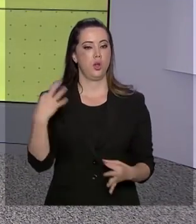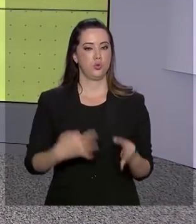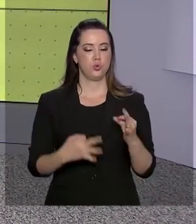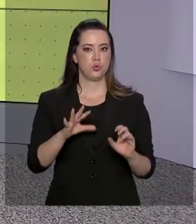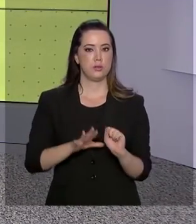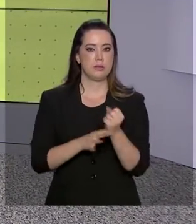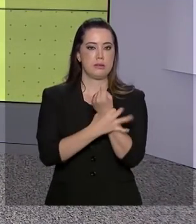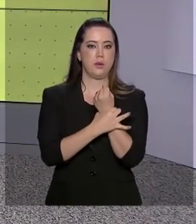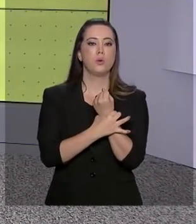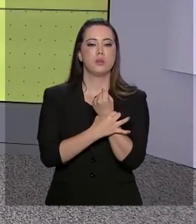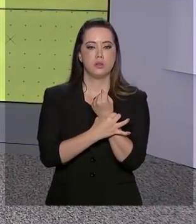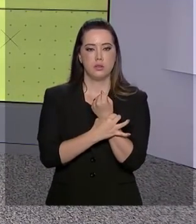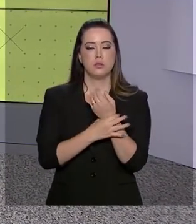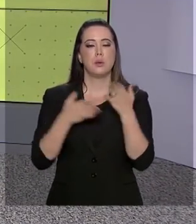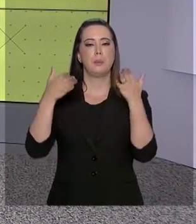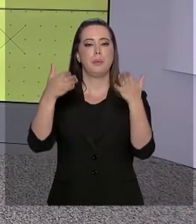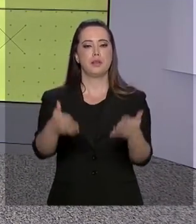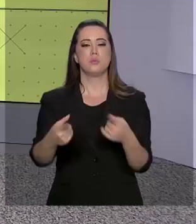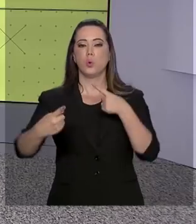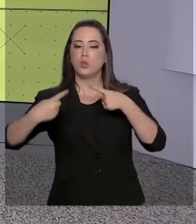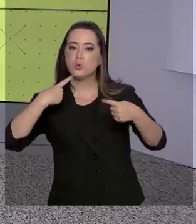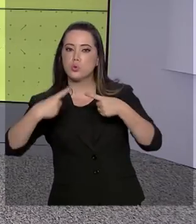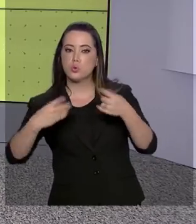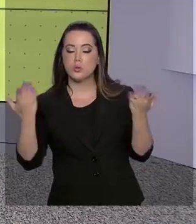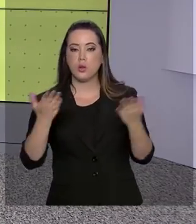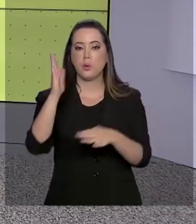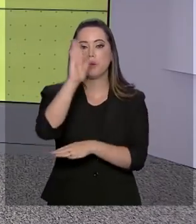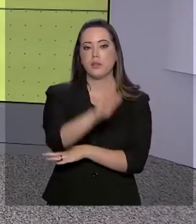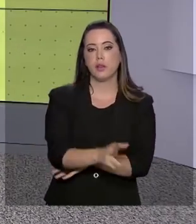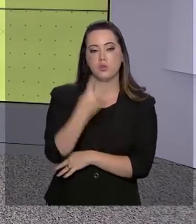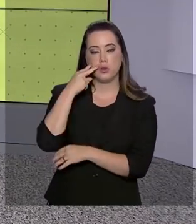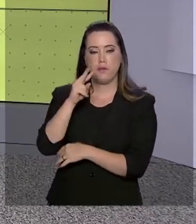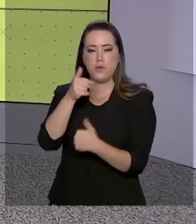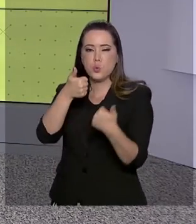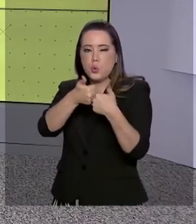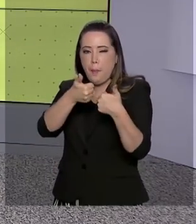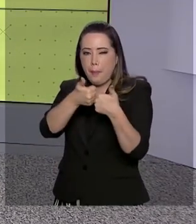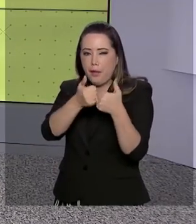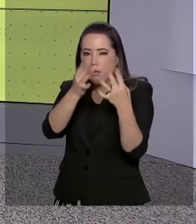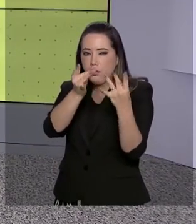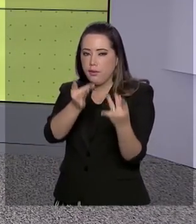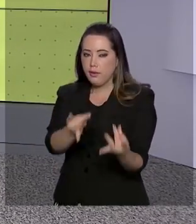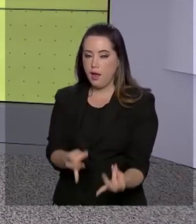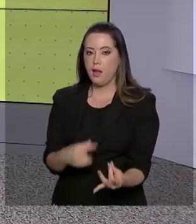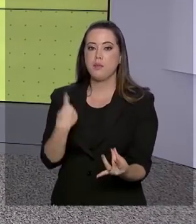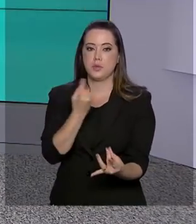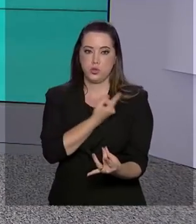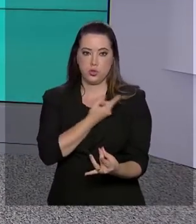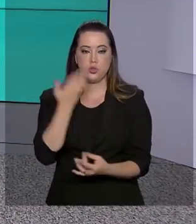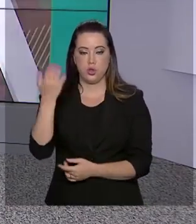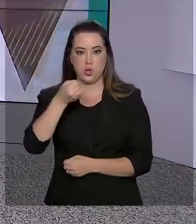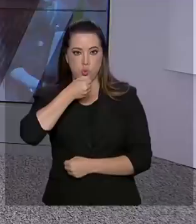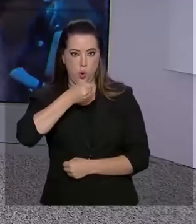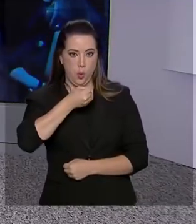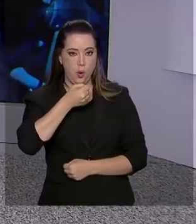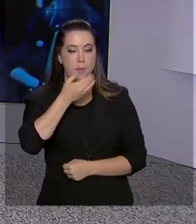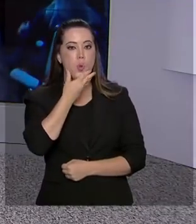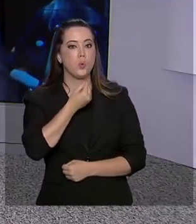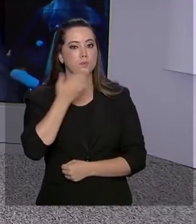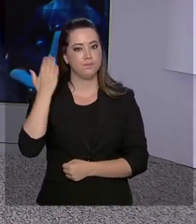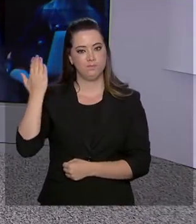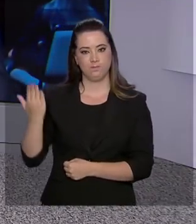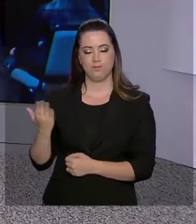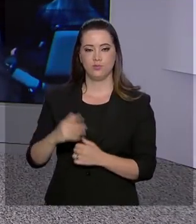Pública, Sérgio Moro, participou dos debates agora à tarde. E quem acompanhou e tem mais detalhes para a gente é o repórter Ricardo Ferraz.